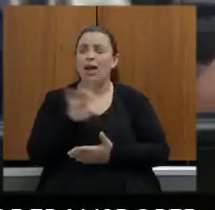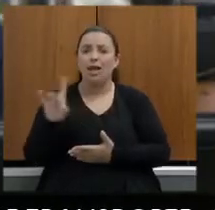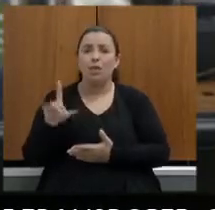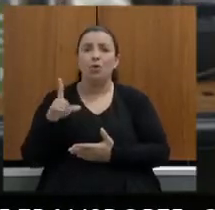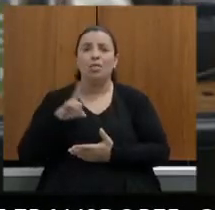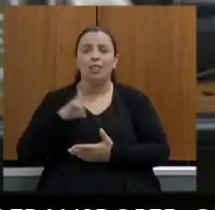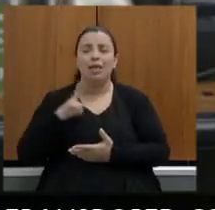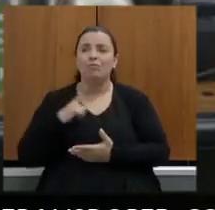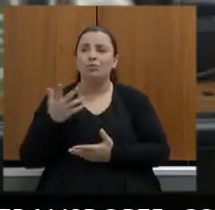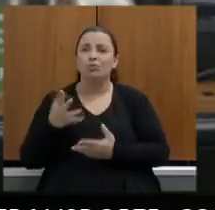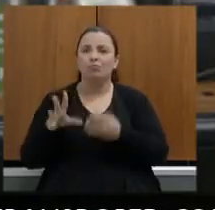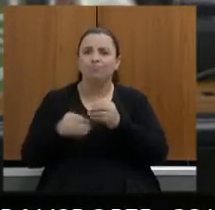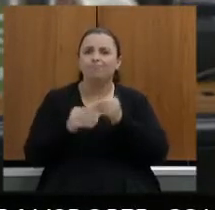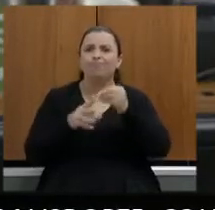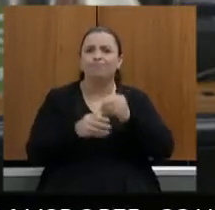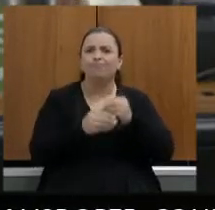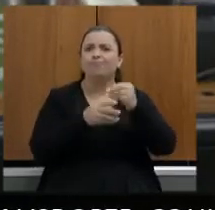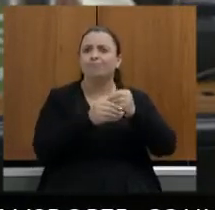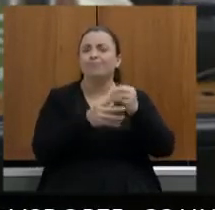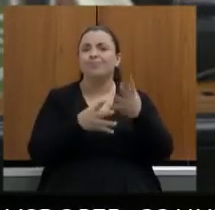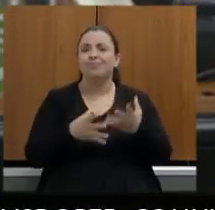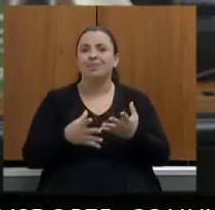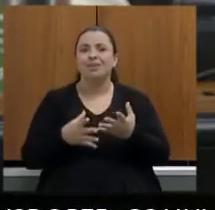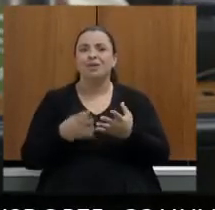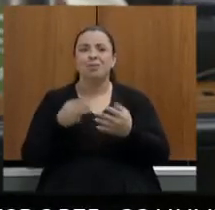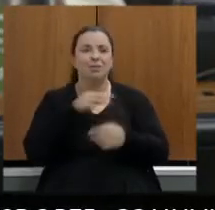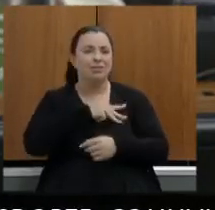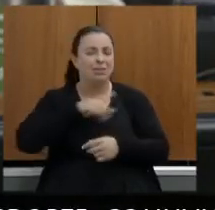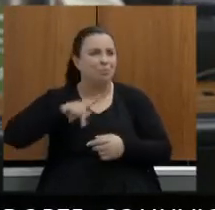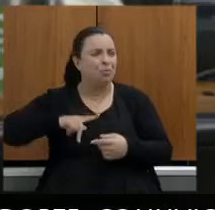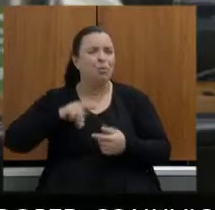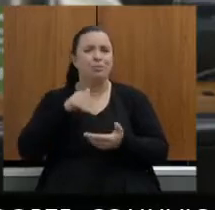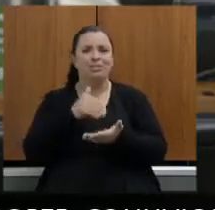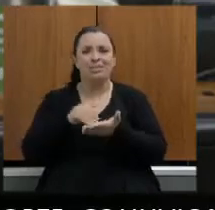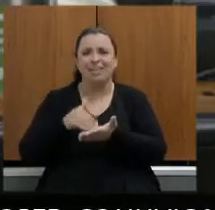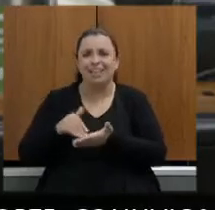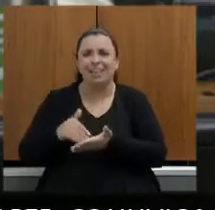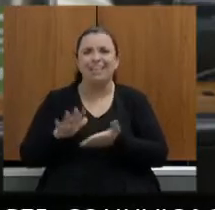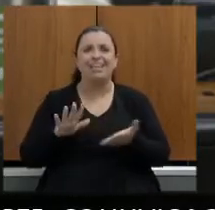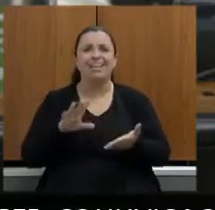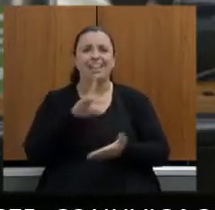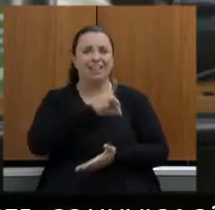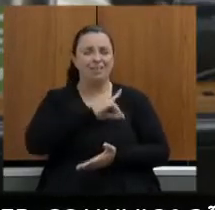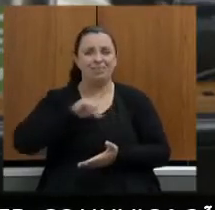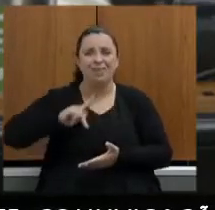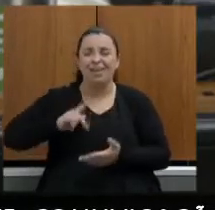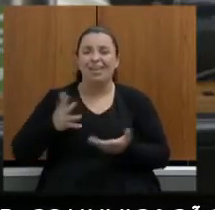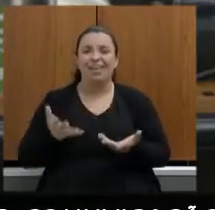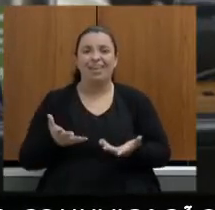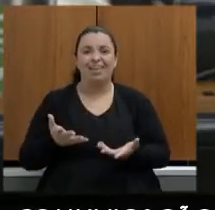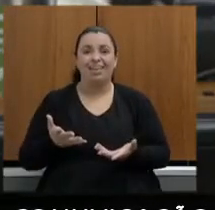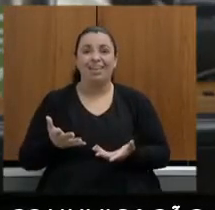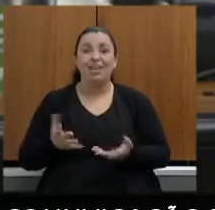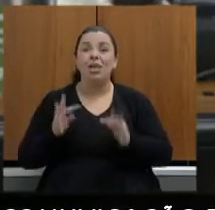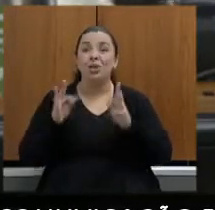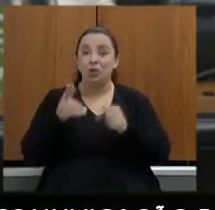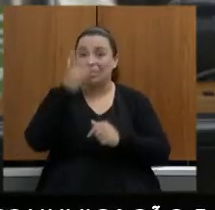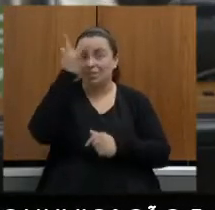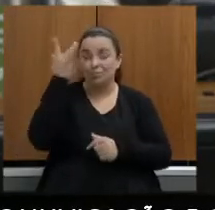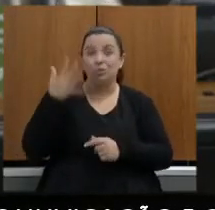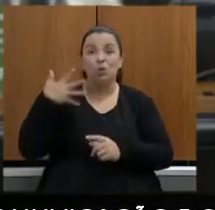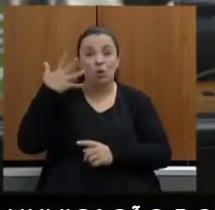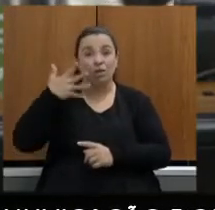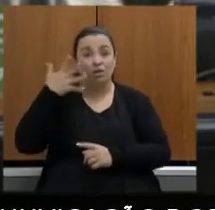a Secretaria e também os deputados e os convidados que aqui participaram também contribuíram que até uma